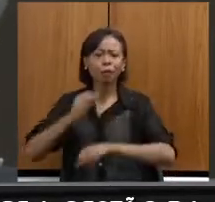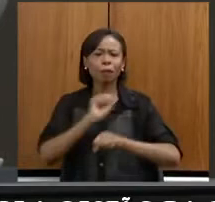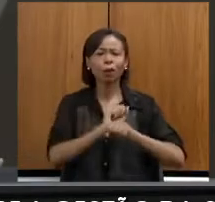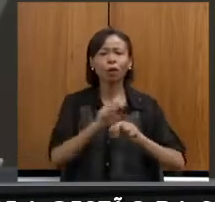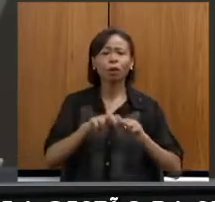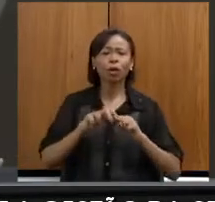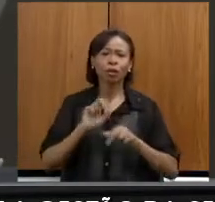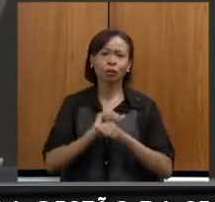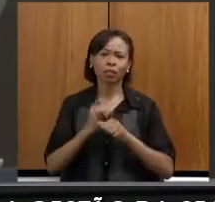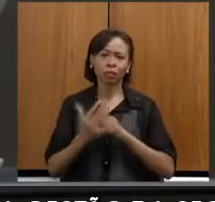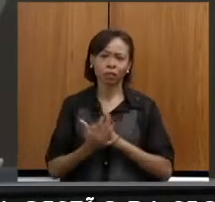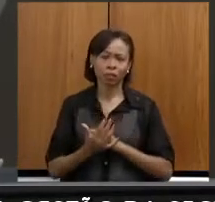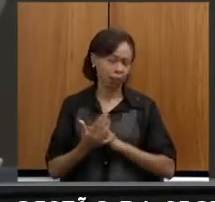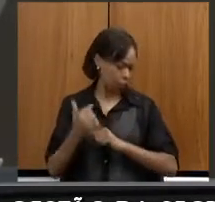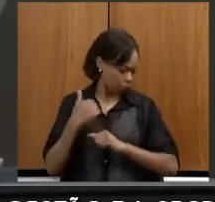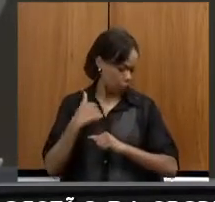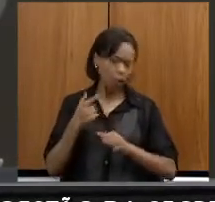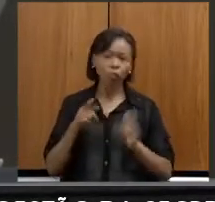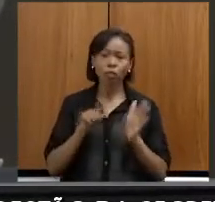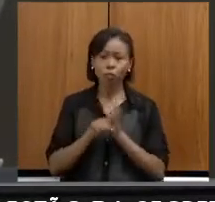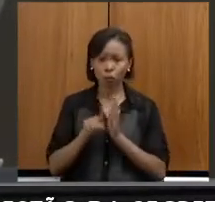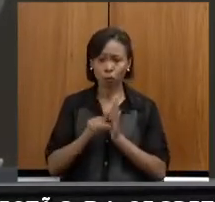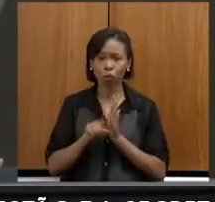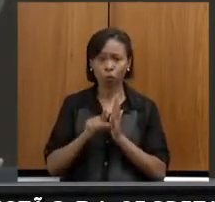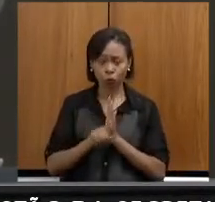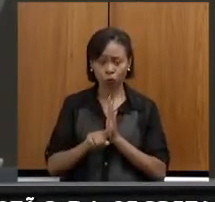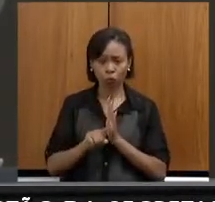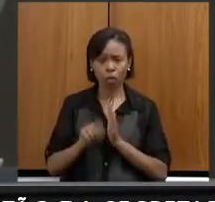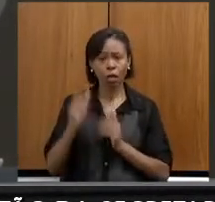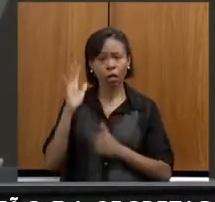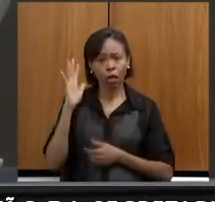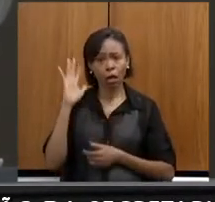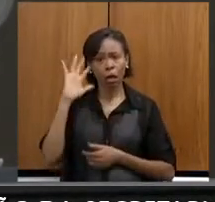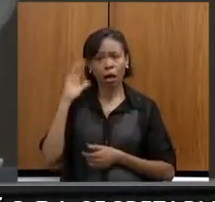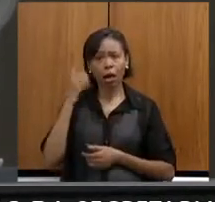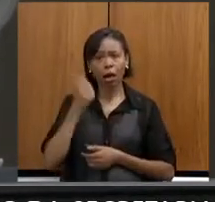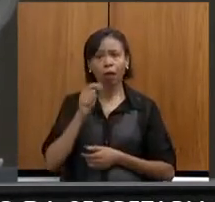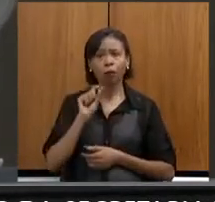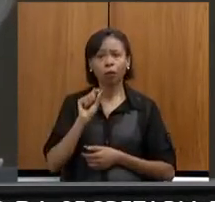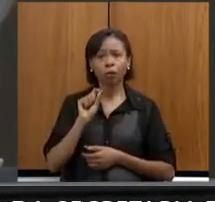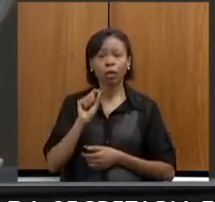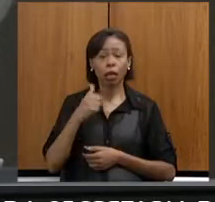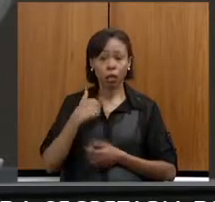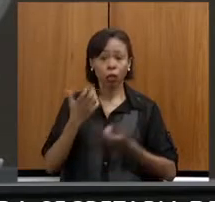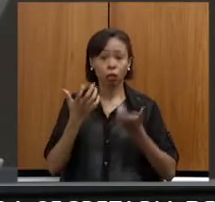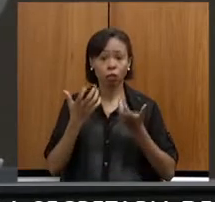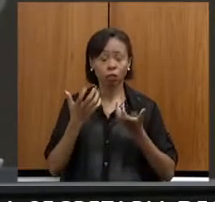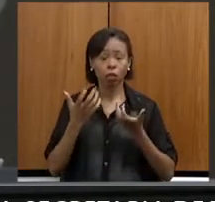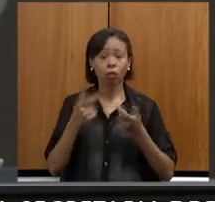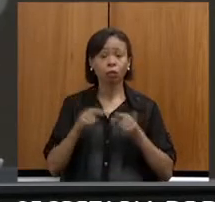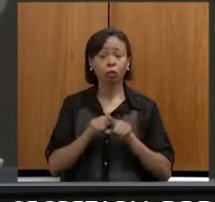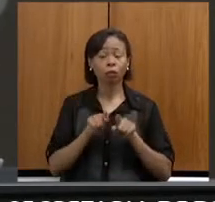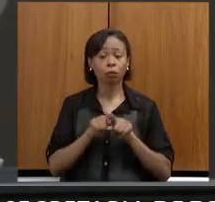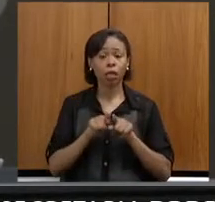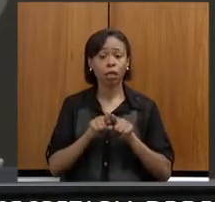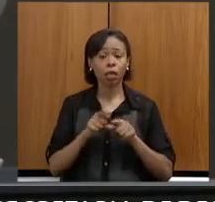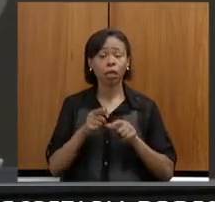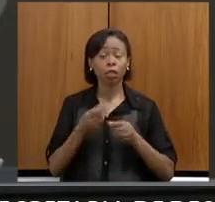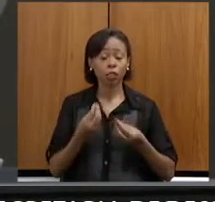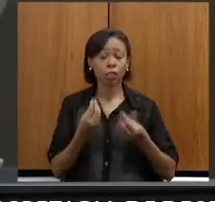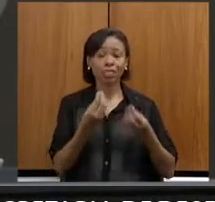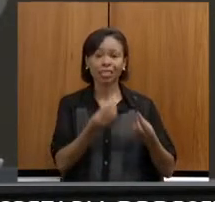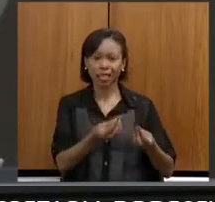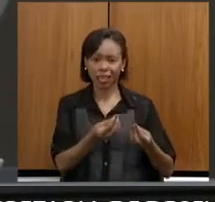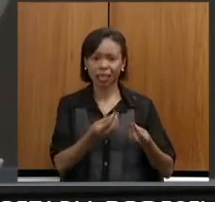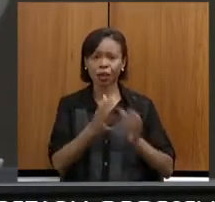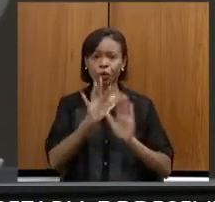Essas são as minhas perguntas, secretária, e acredito que eu quero até deixá-las também, formuladas a